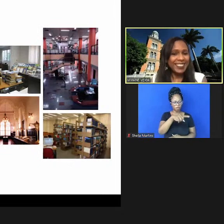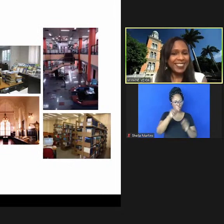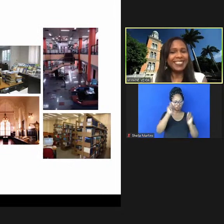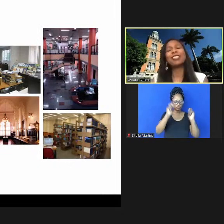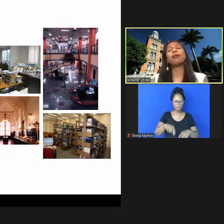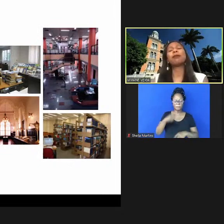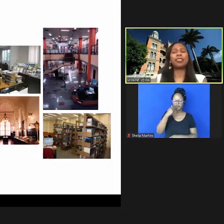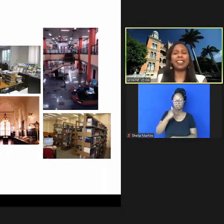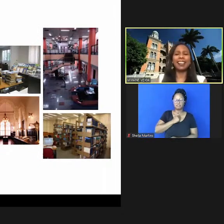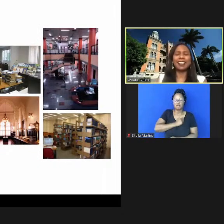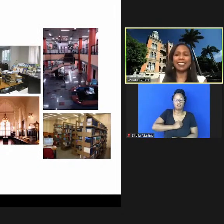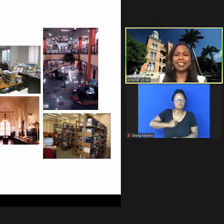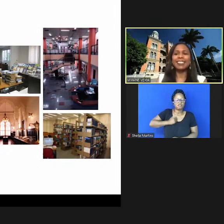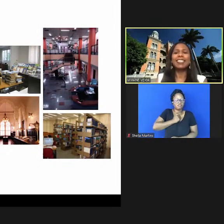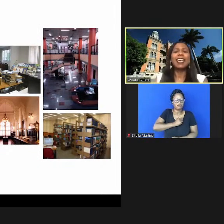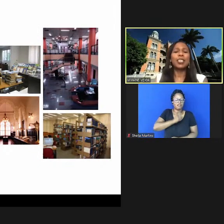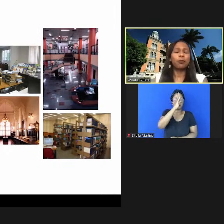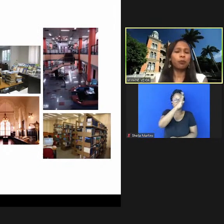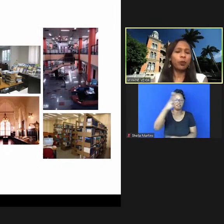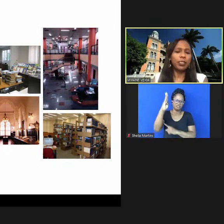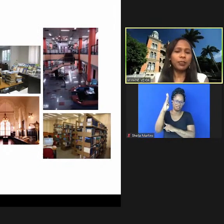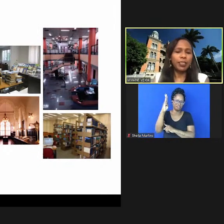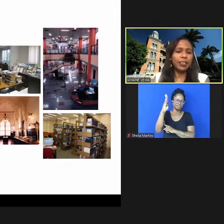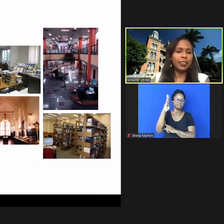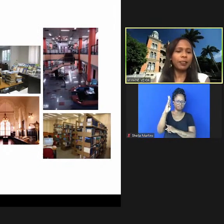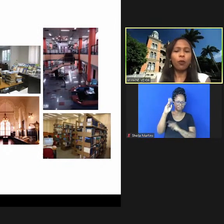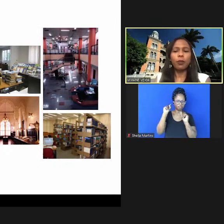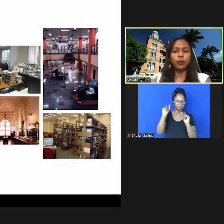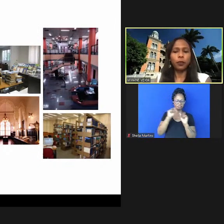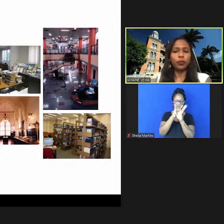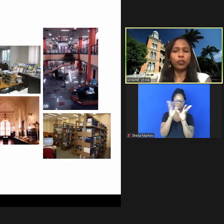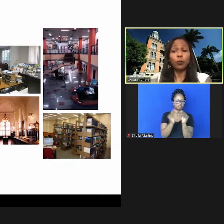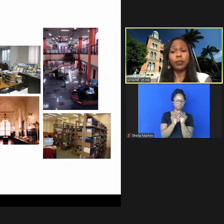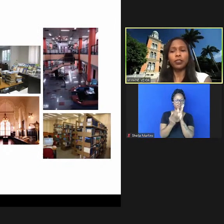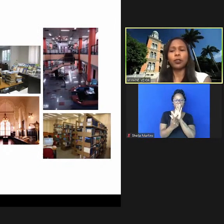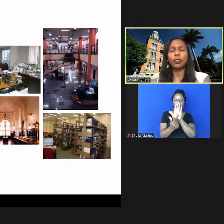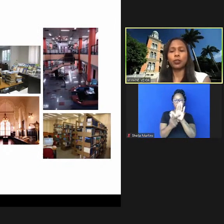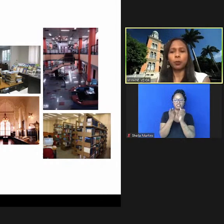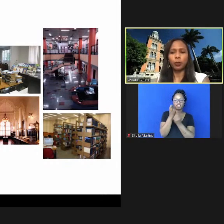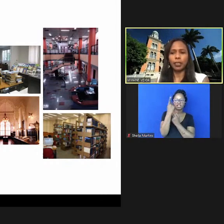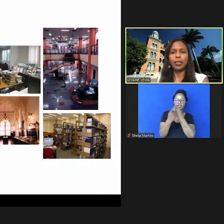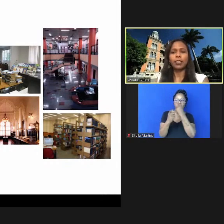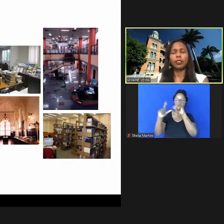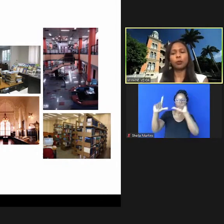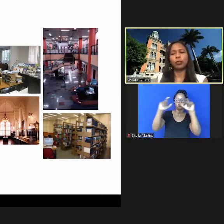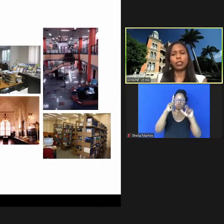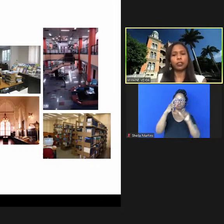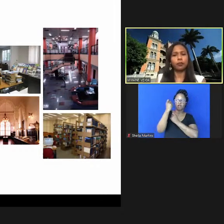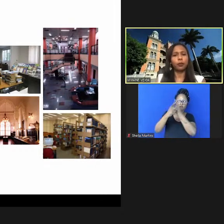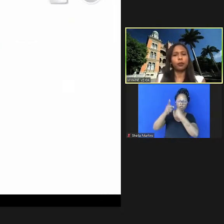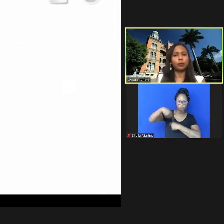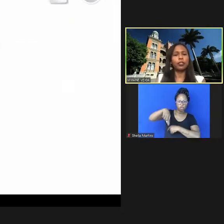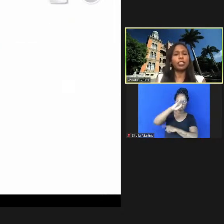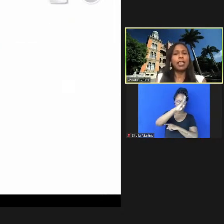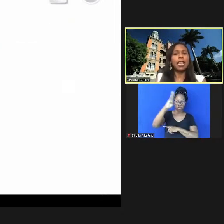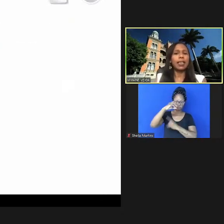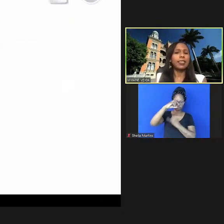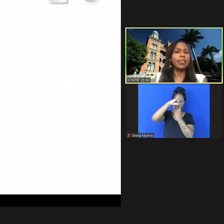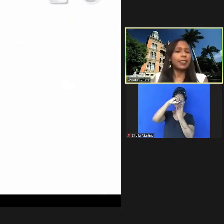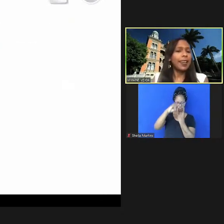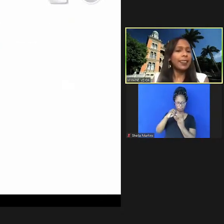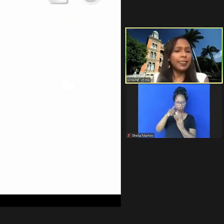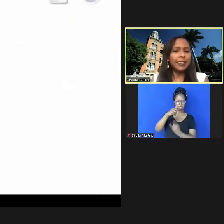a saudade das bibliotecas um pouquinho algumas fotos de alguma das nossas bibliotecas das bibliotecas da Fiocruz